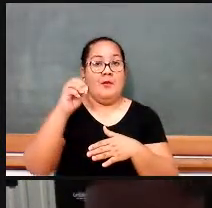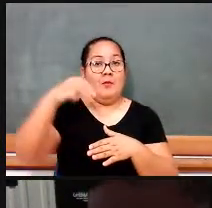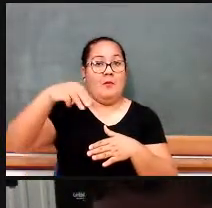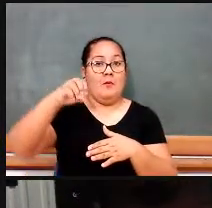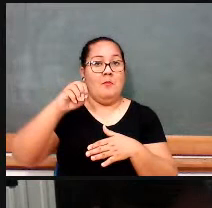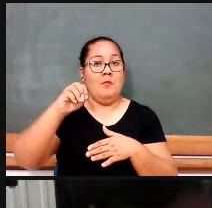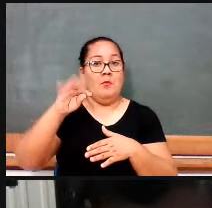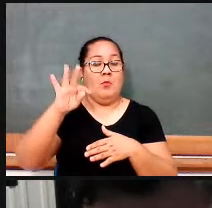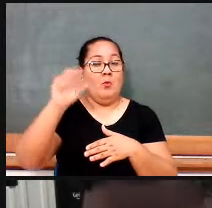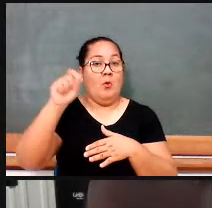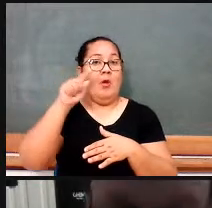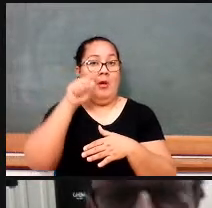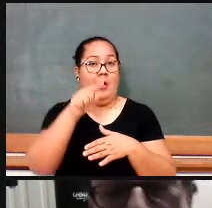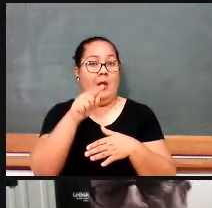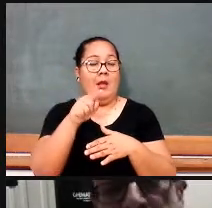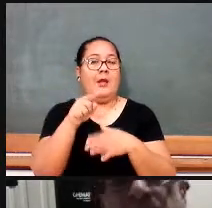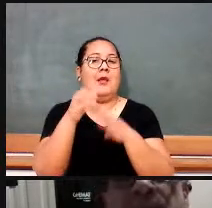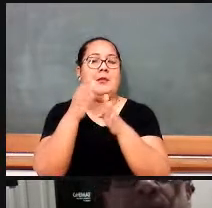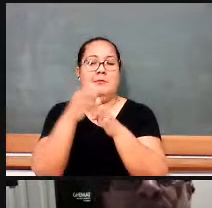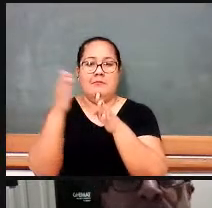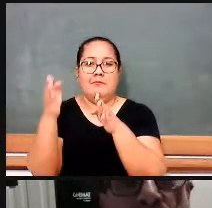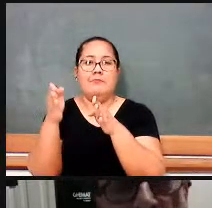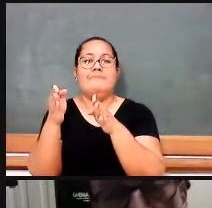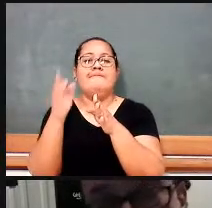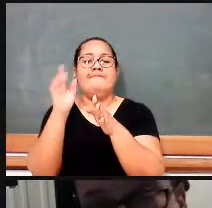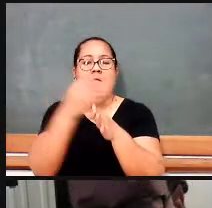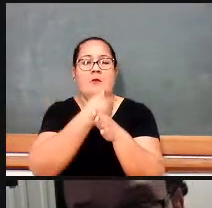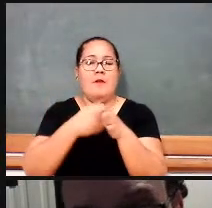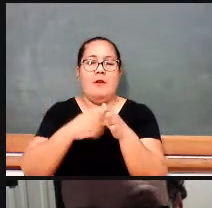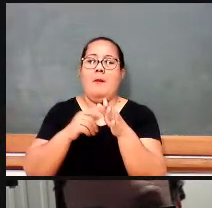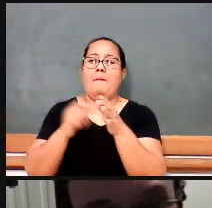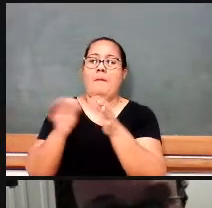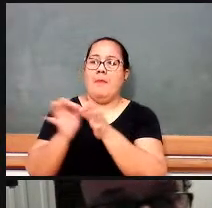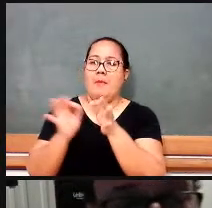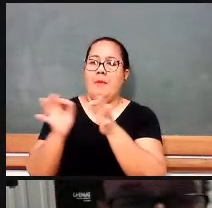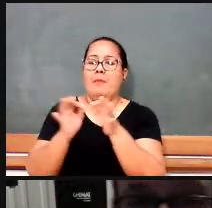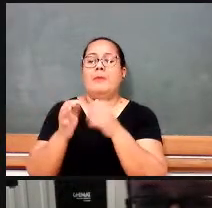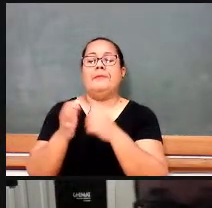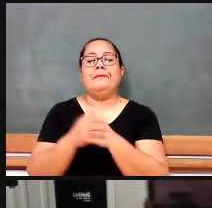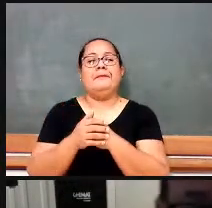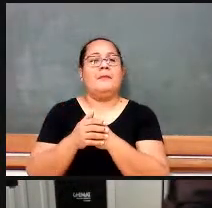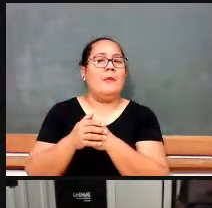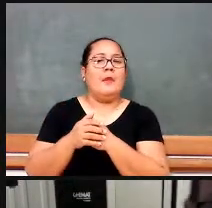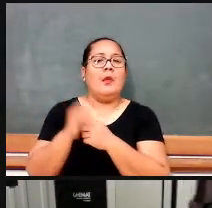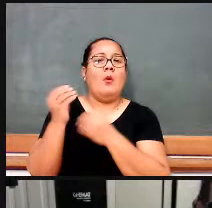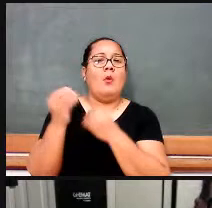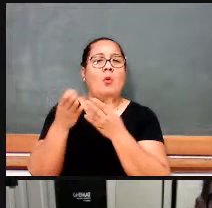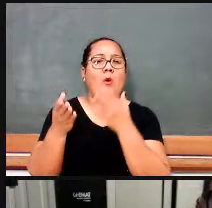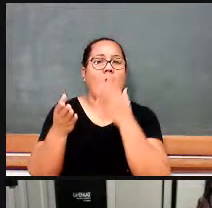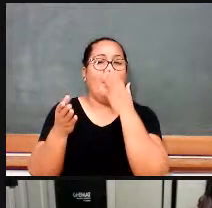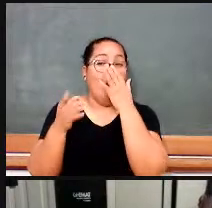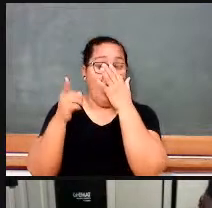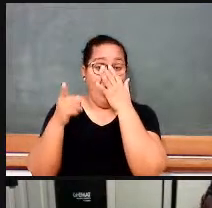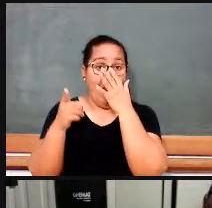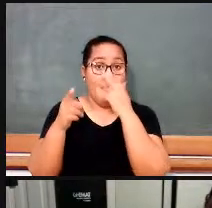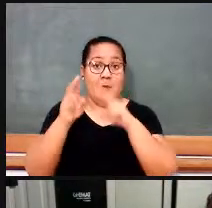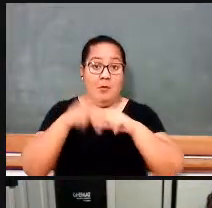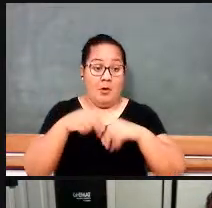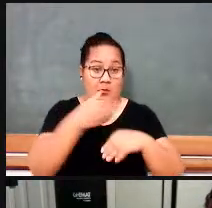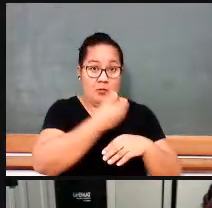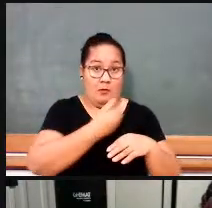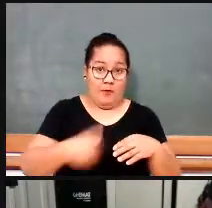1987, não é? Bom, o que vai acontecer aí? Nessa mudança, né?